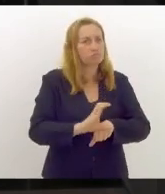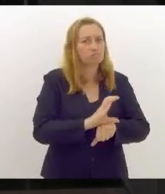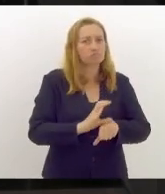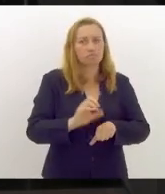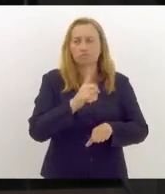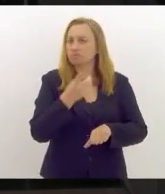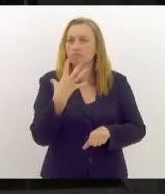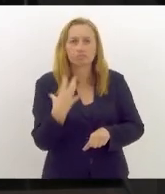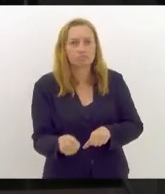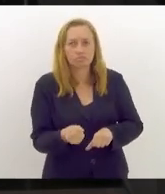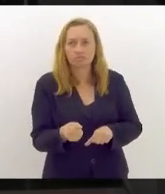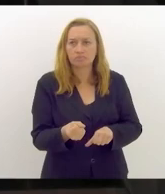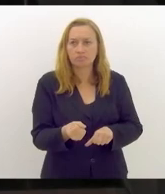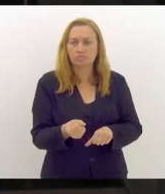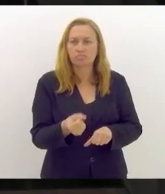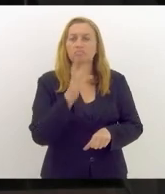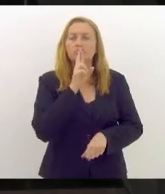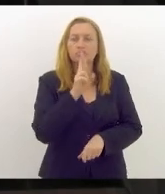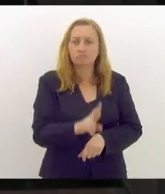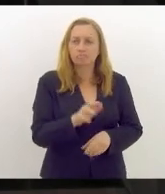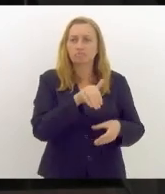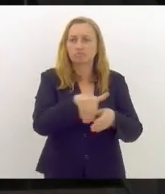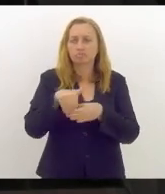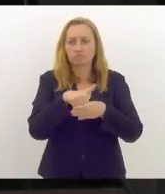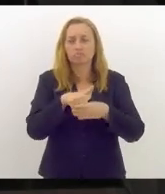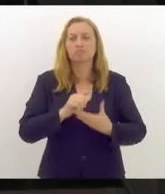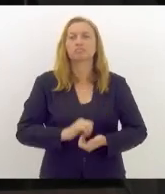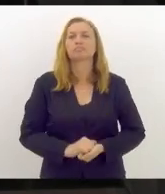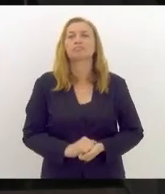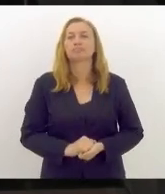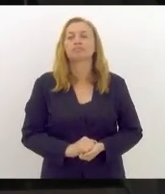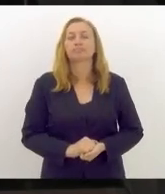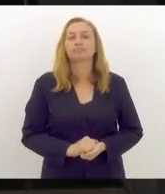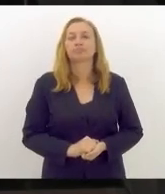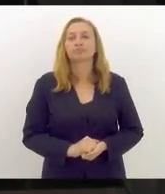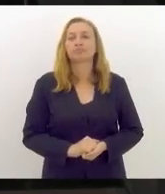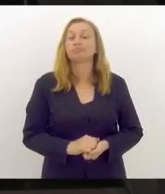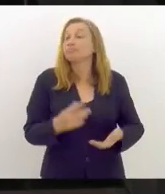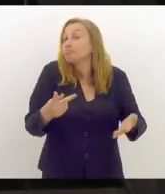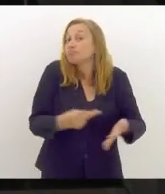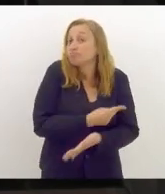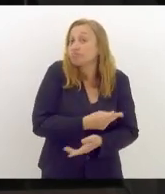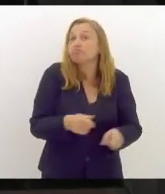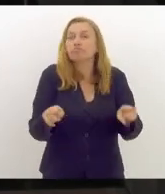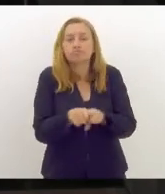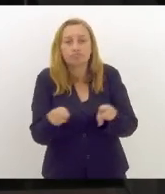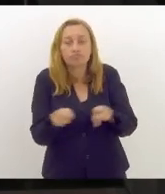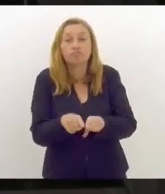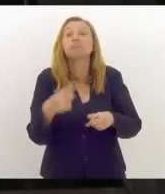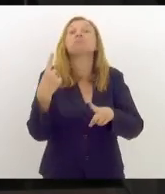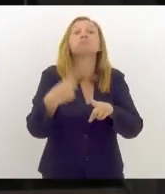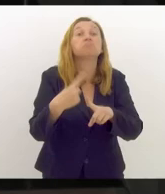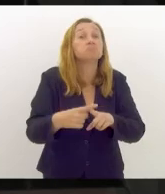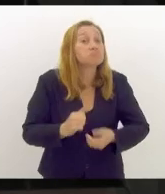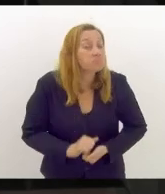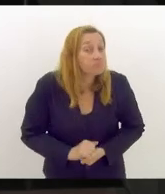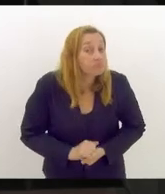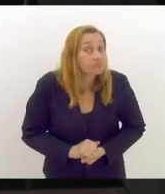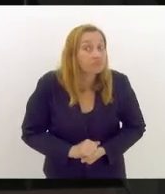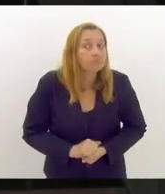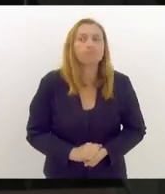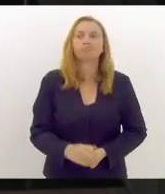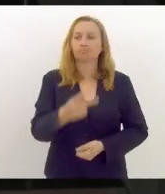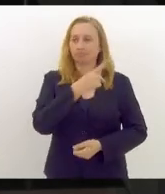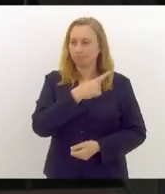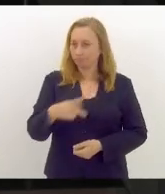aceitar o resultado de um pleito. E isso acontece também por quê? Porque o